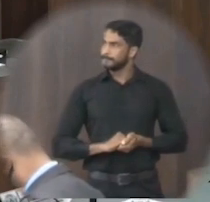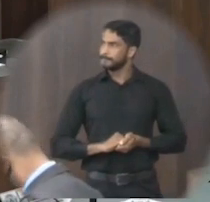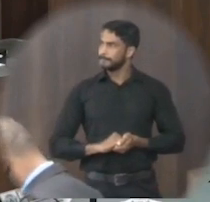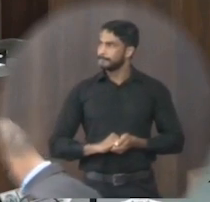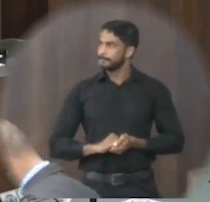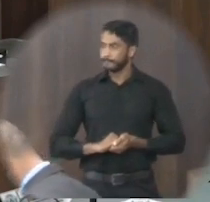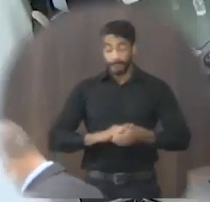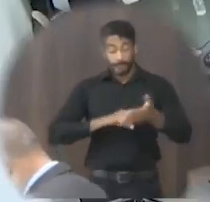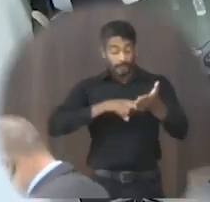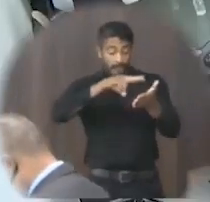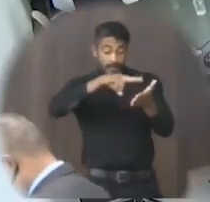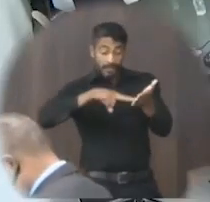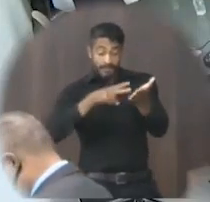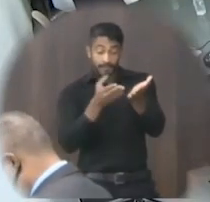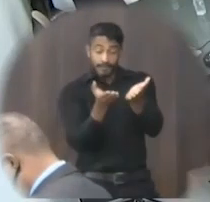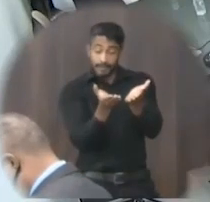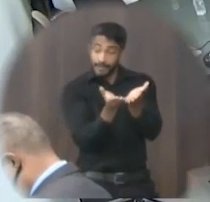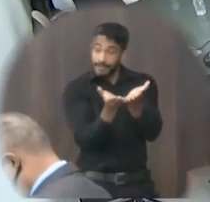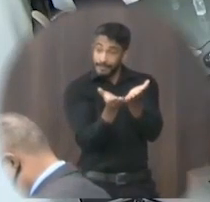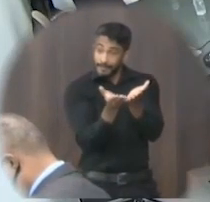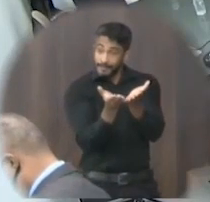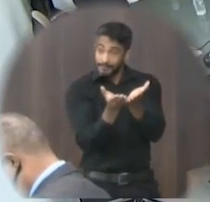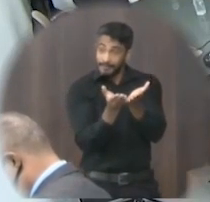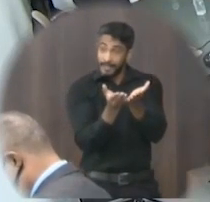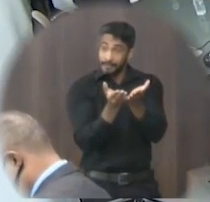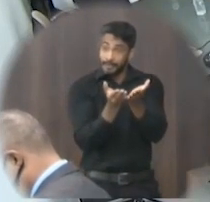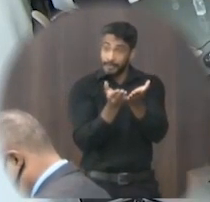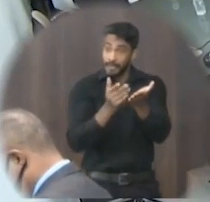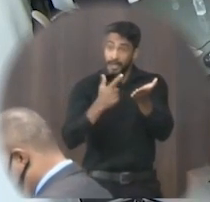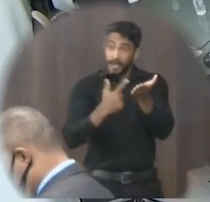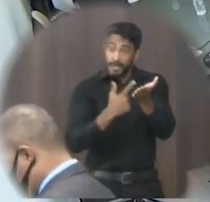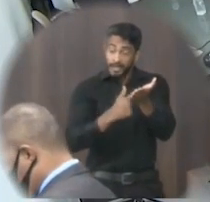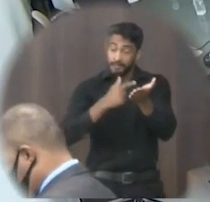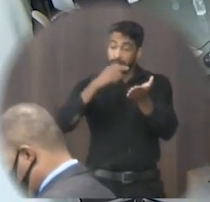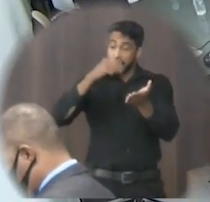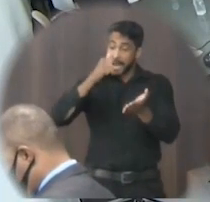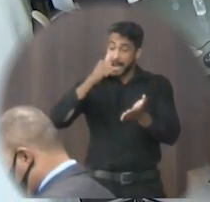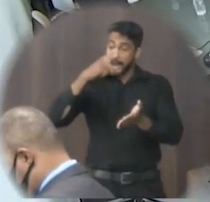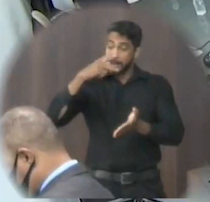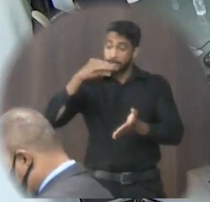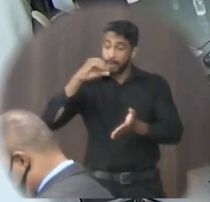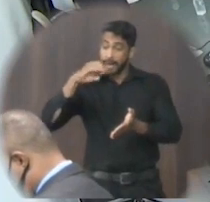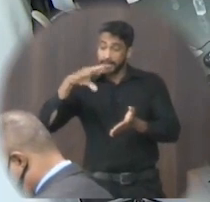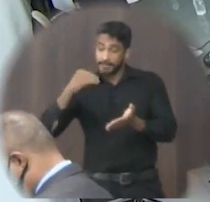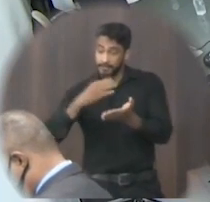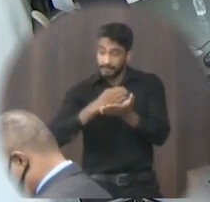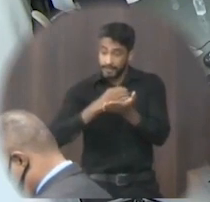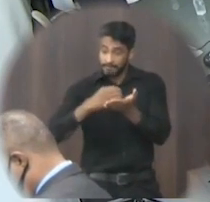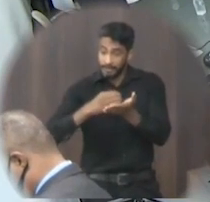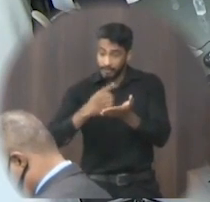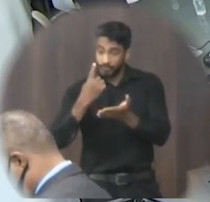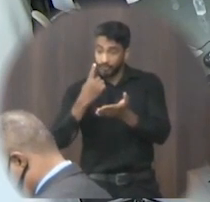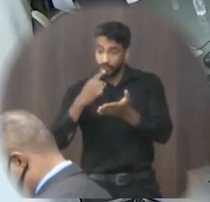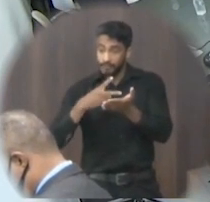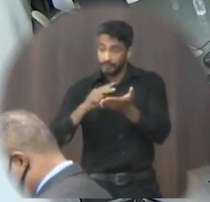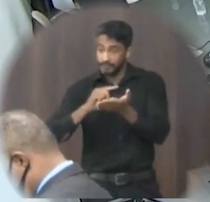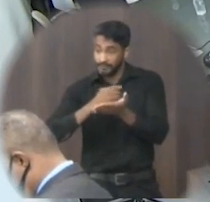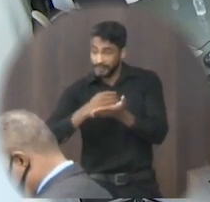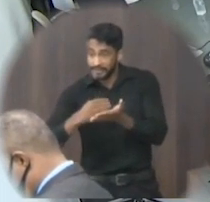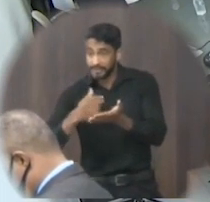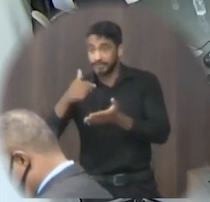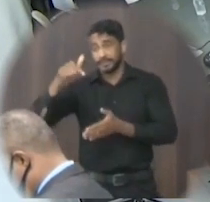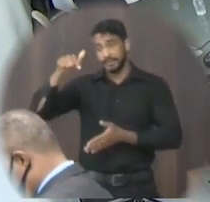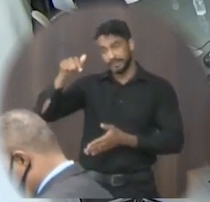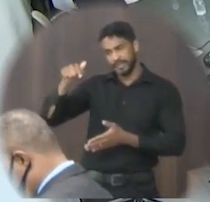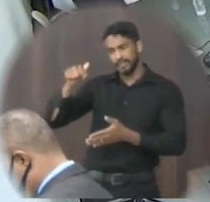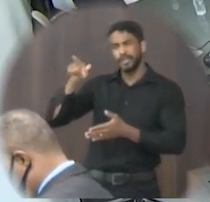Leitura Bíblica Livro de Apocalipse, capítulo 1, versículo 7 Eis que ele